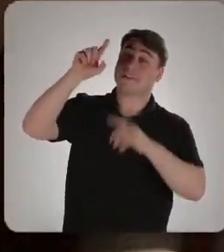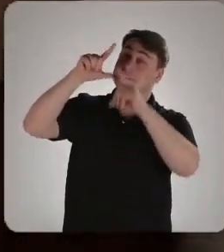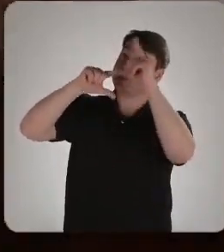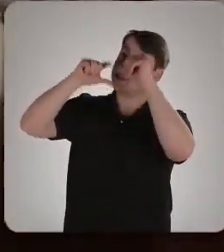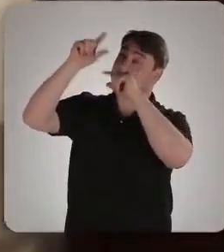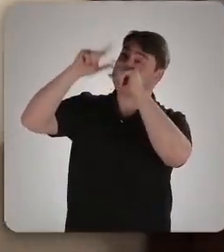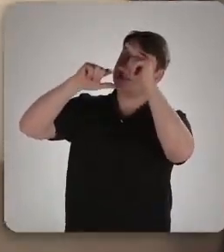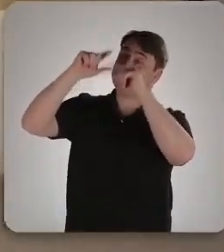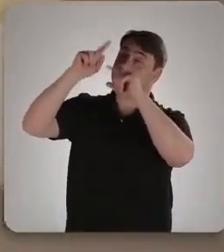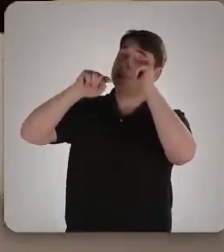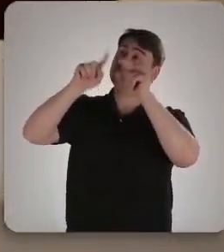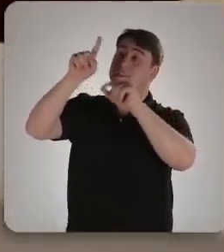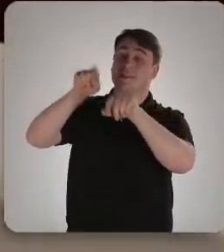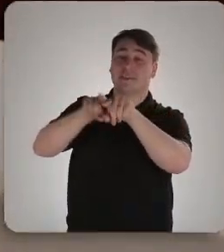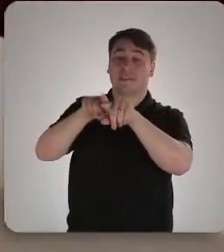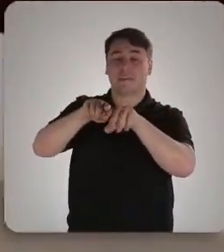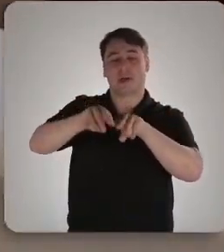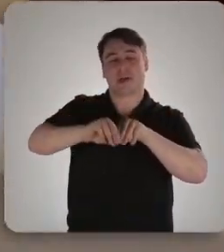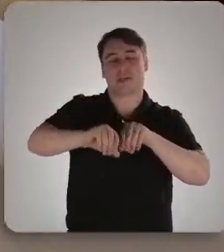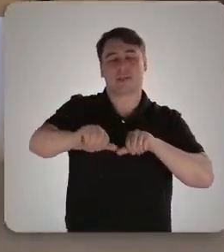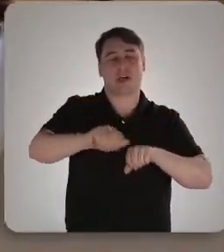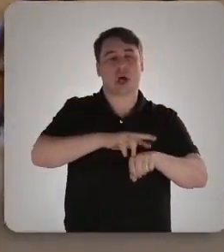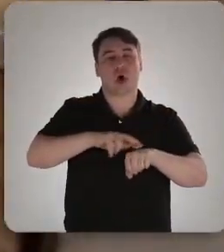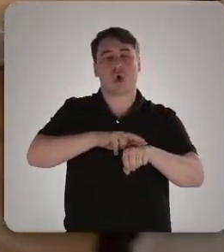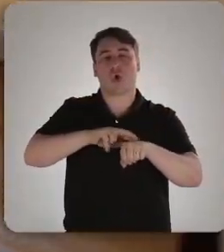e a terra roxa dos cafezais.